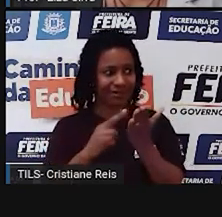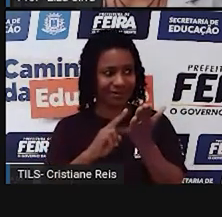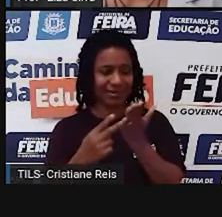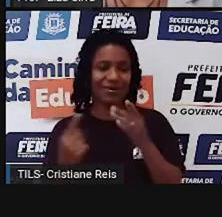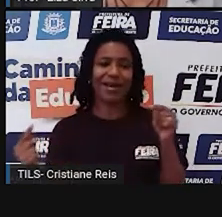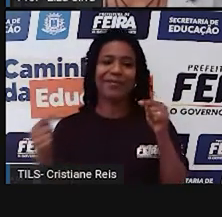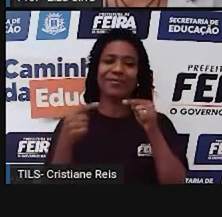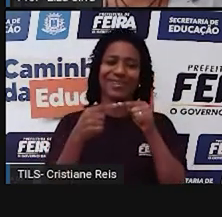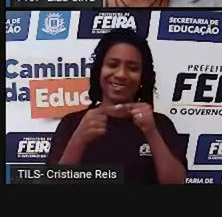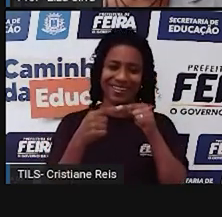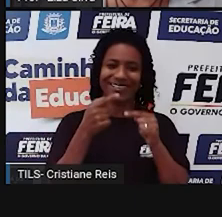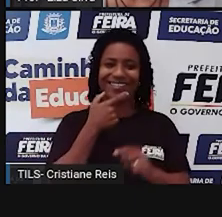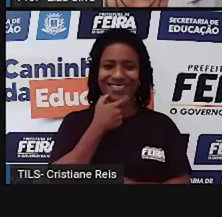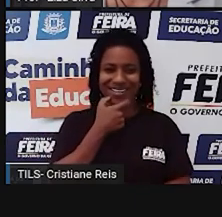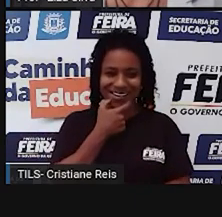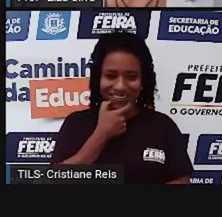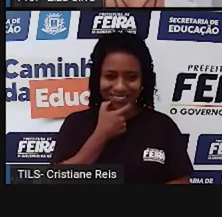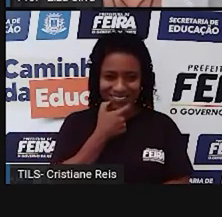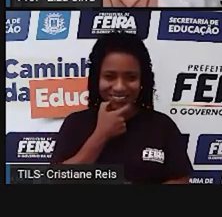inglês. Ok?